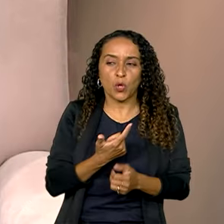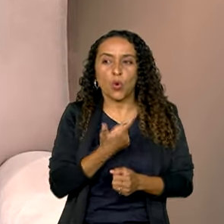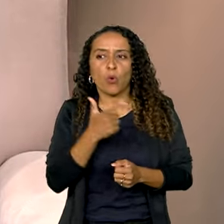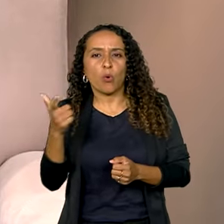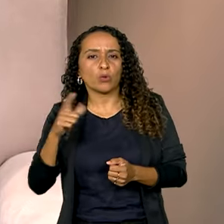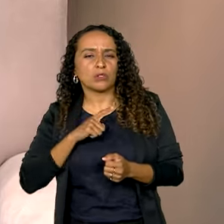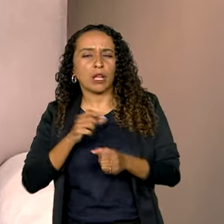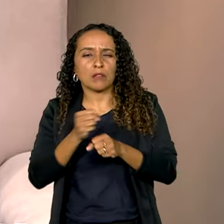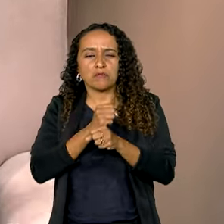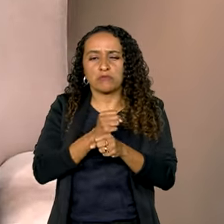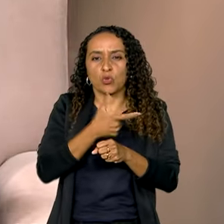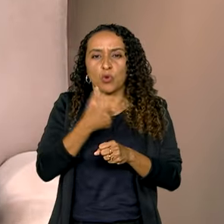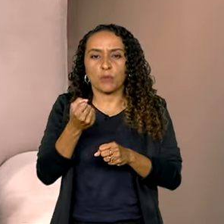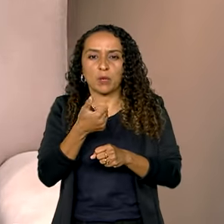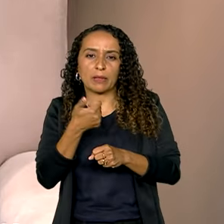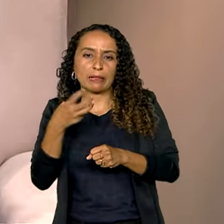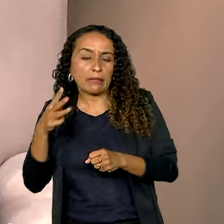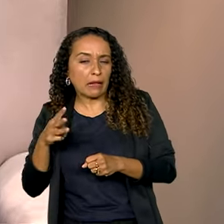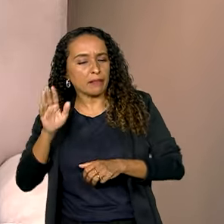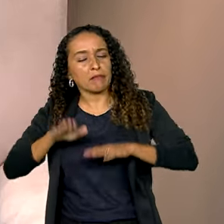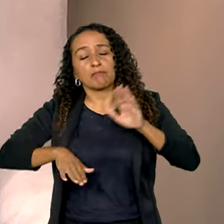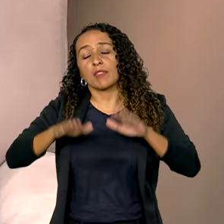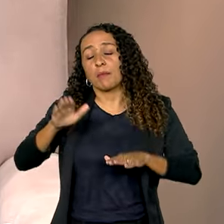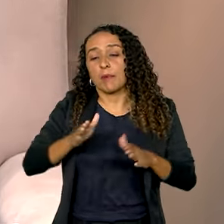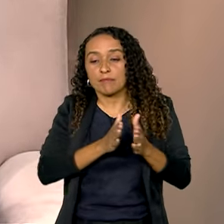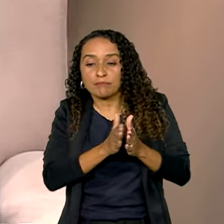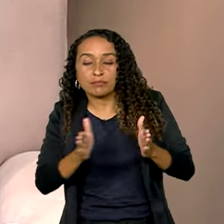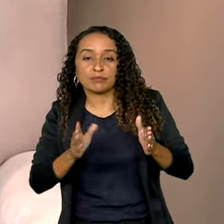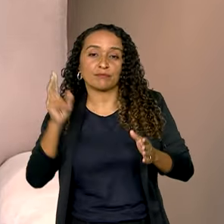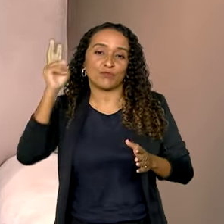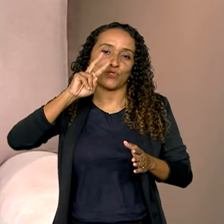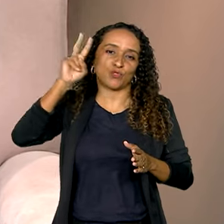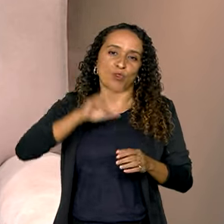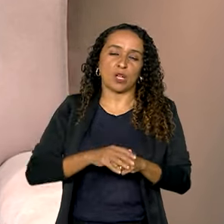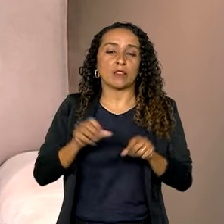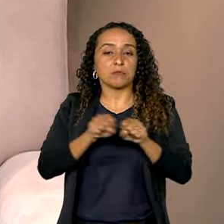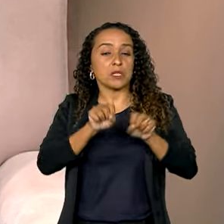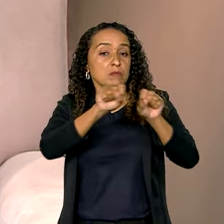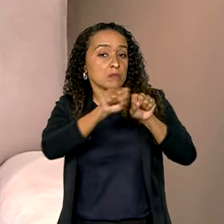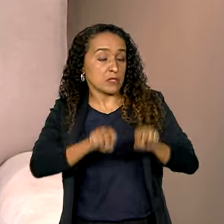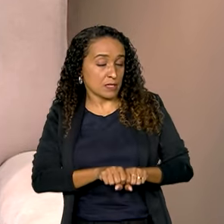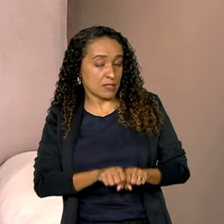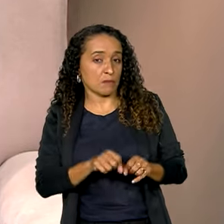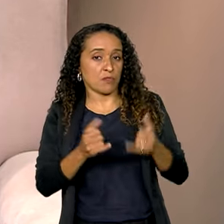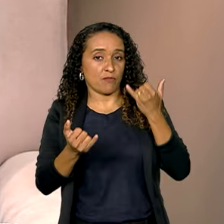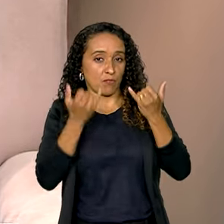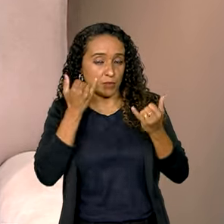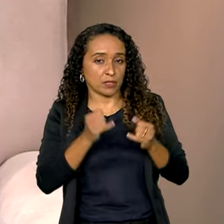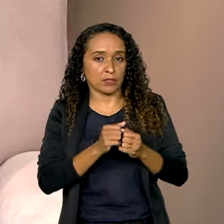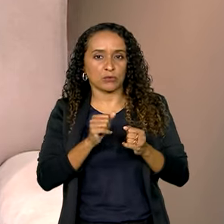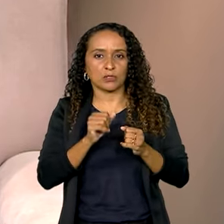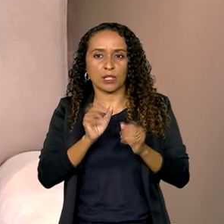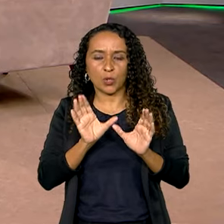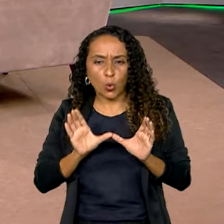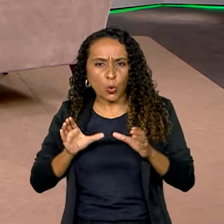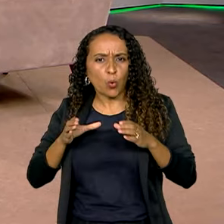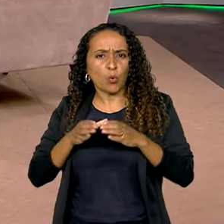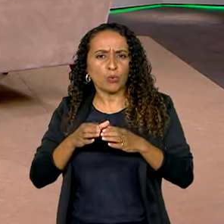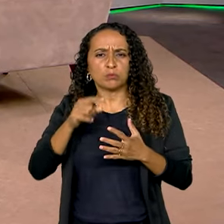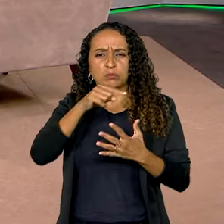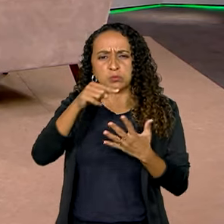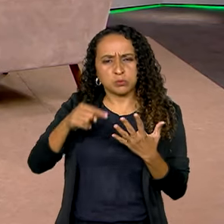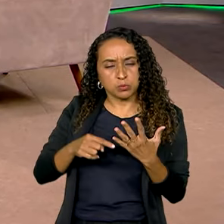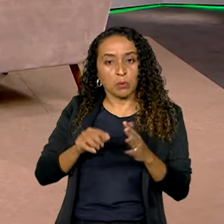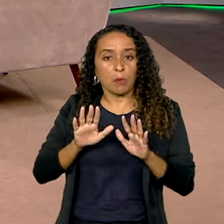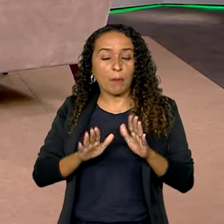de 2013. Depende da série histórica. Depende da série histórica, depende dos sistemas de informação. Então, é um conjunto enorme de indicadores, mas